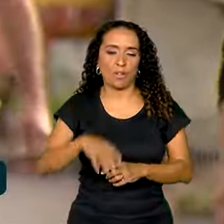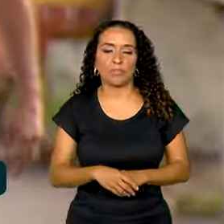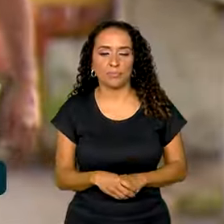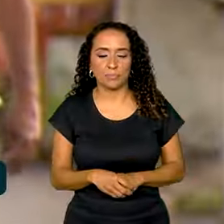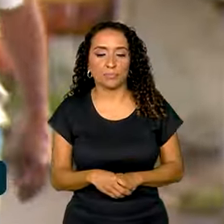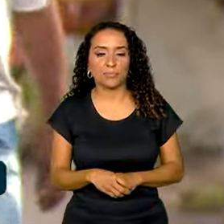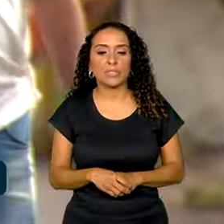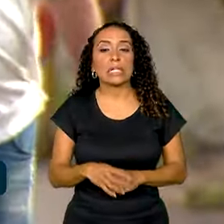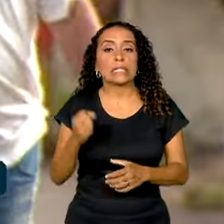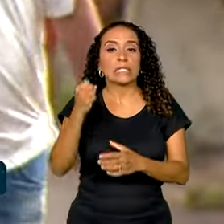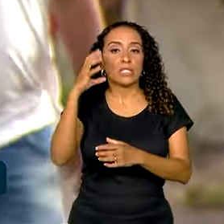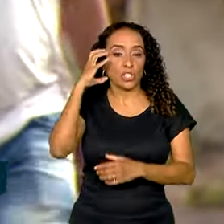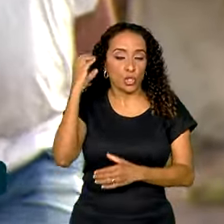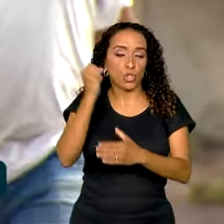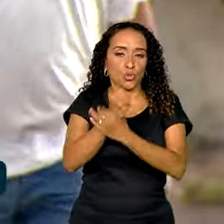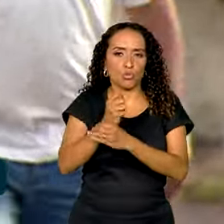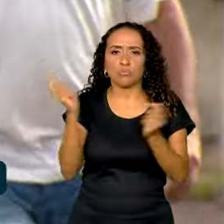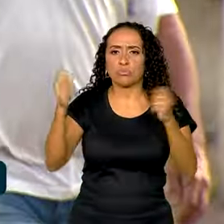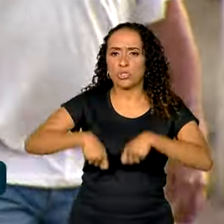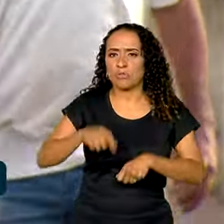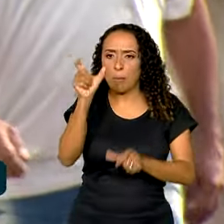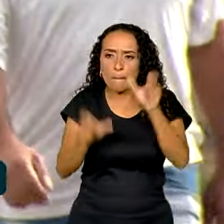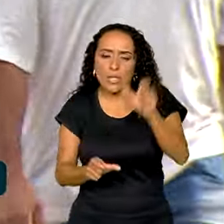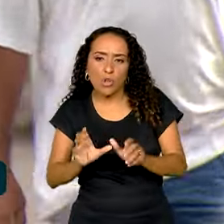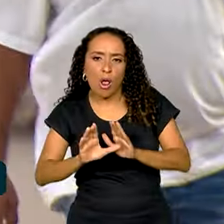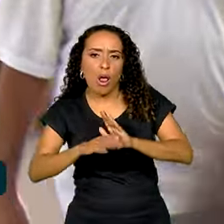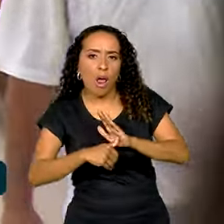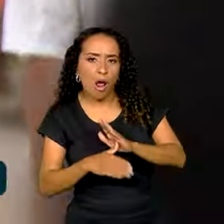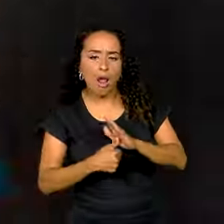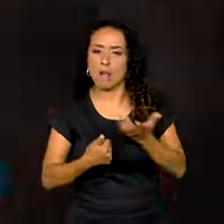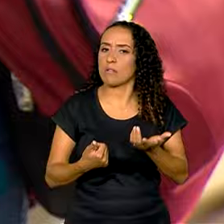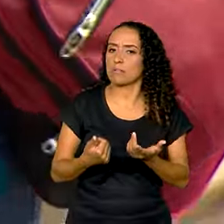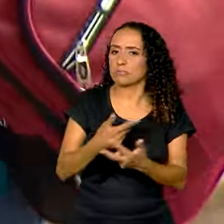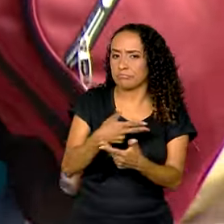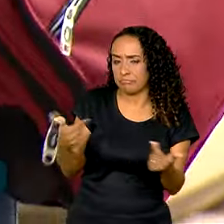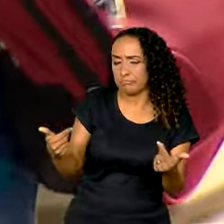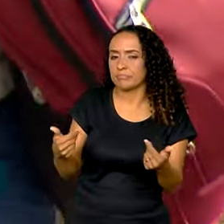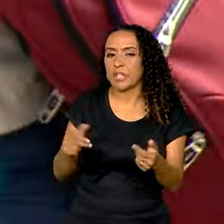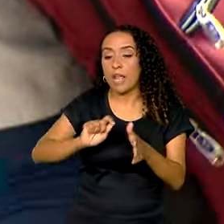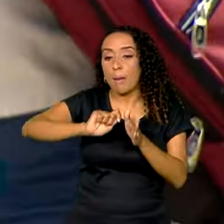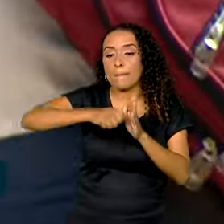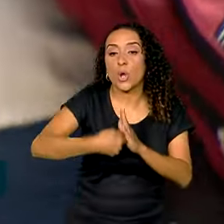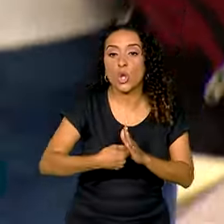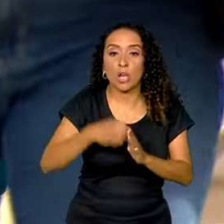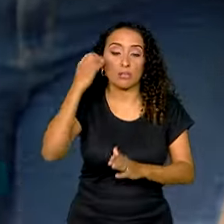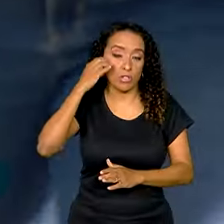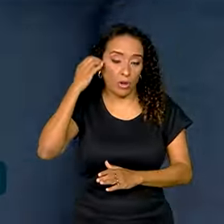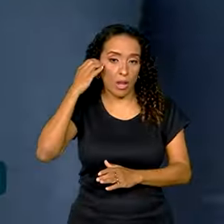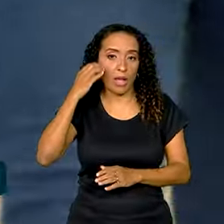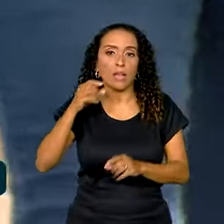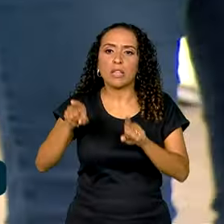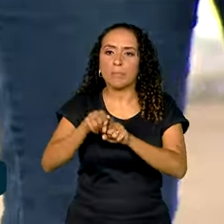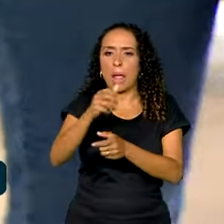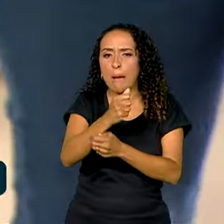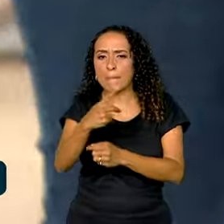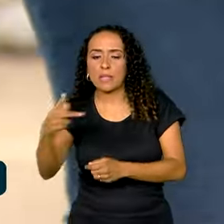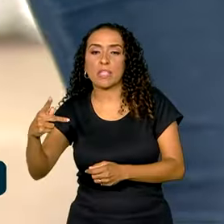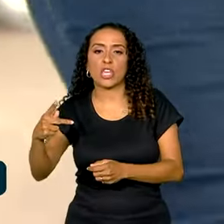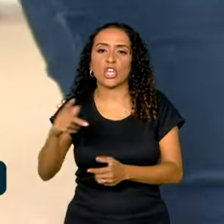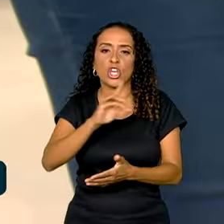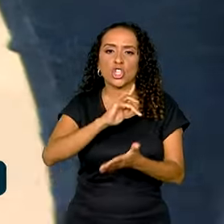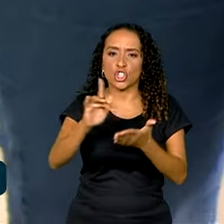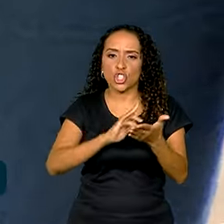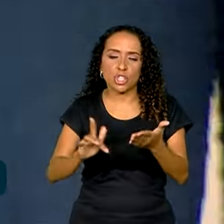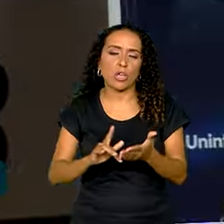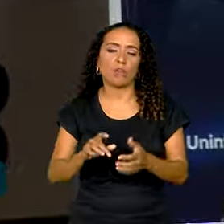O celular seguro possibilita às vítimas de furto e roubo de dispositivos móveis bloquear o aparelho e aplicativos digitais em